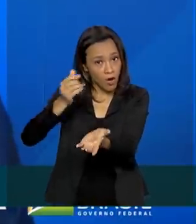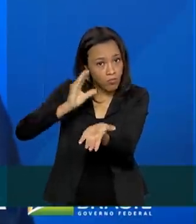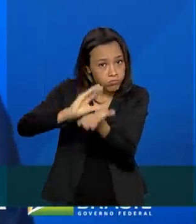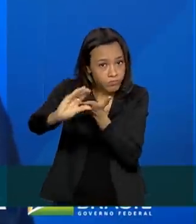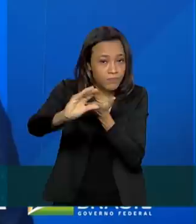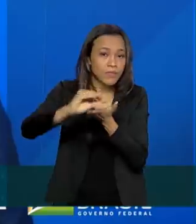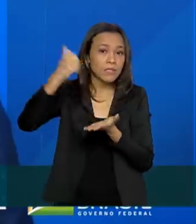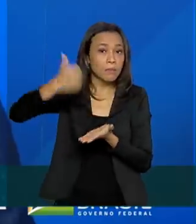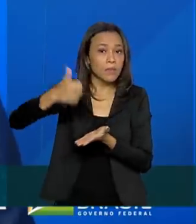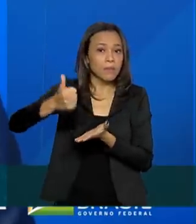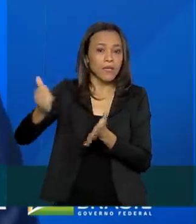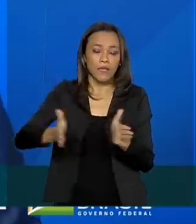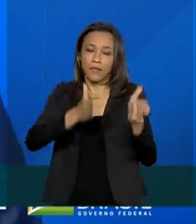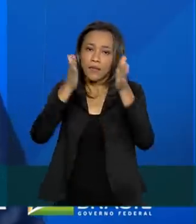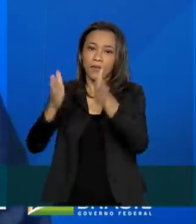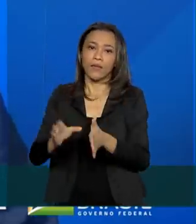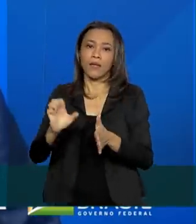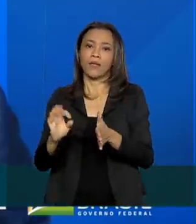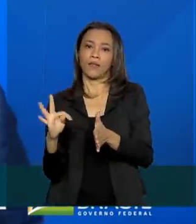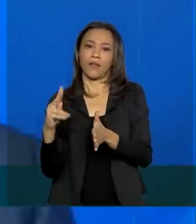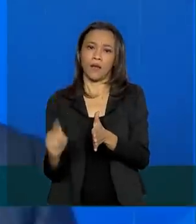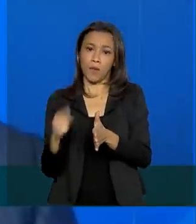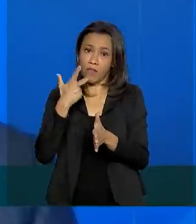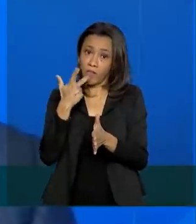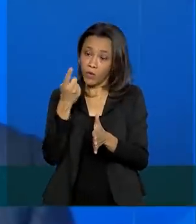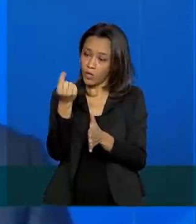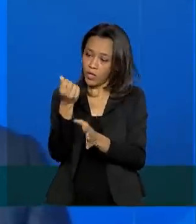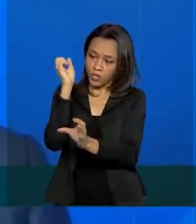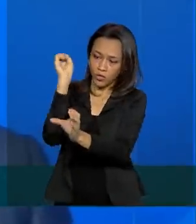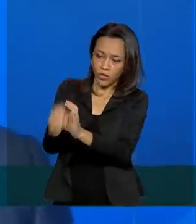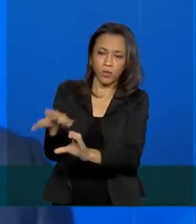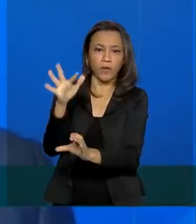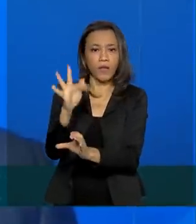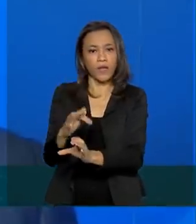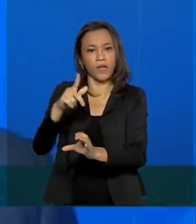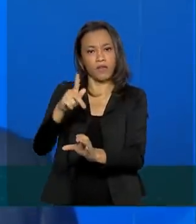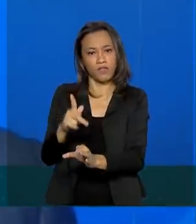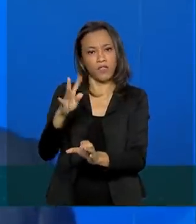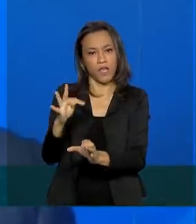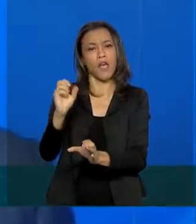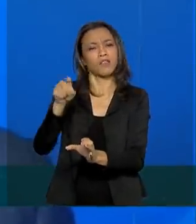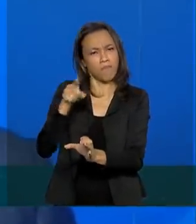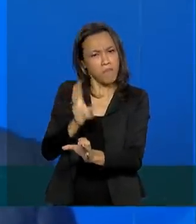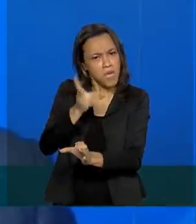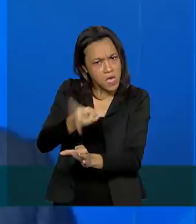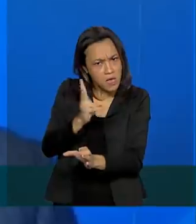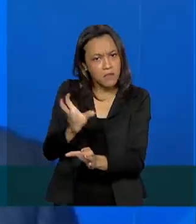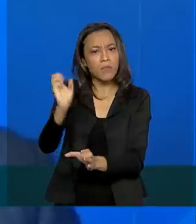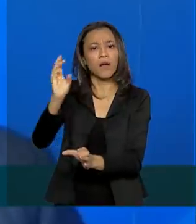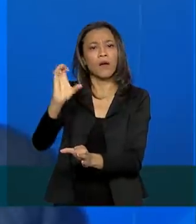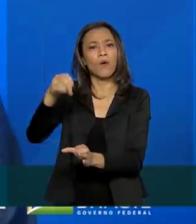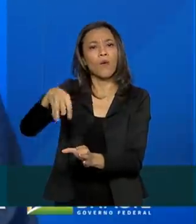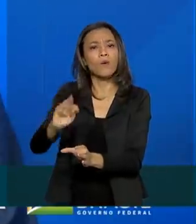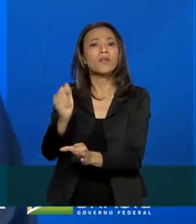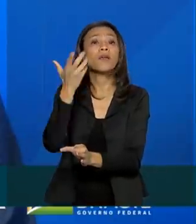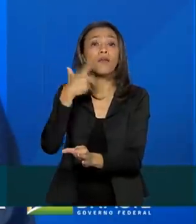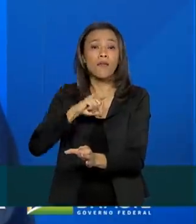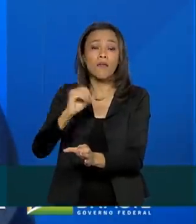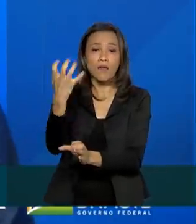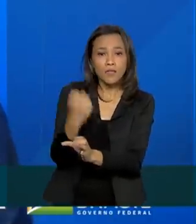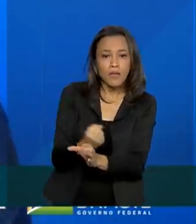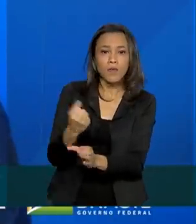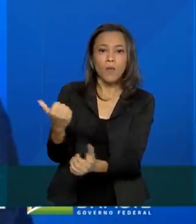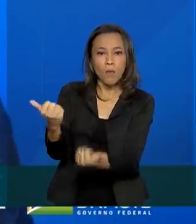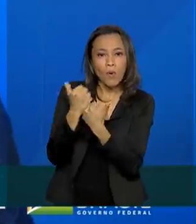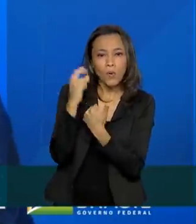e explica que o depósito do FGTS será feito na mesma conta de quem já recebe o auxílio emergencial. Se por um